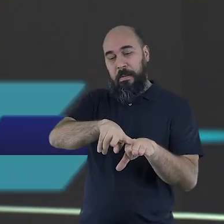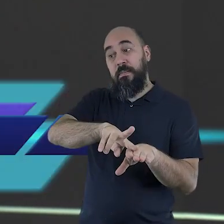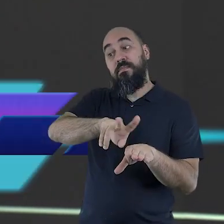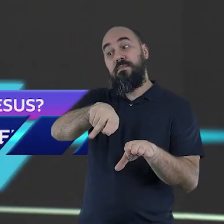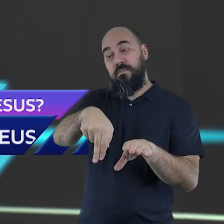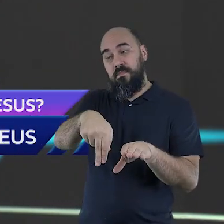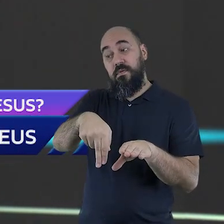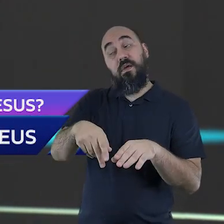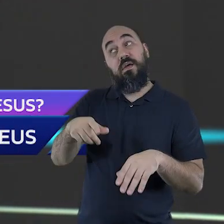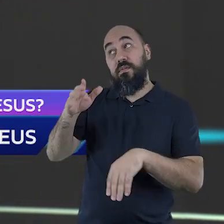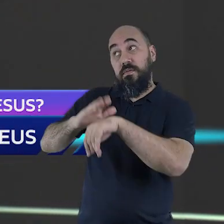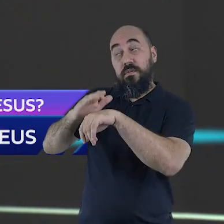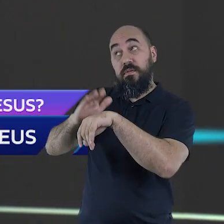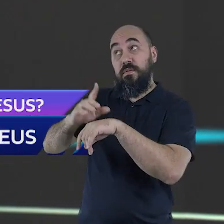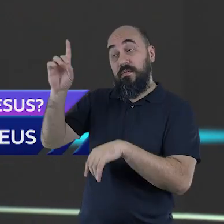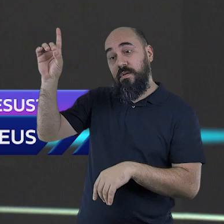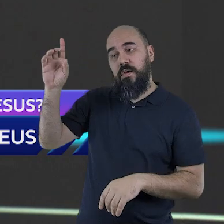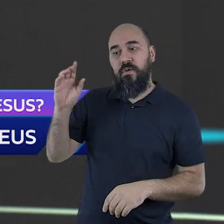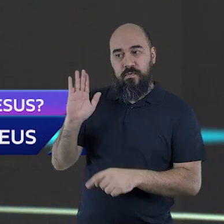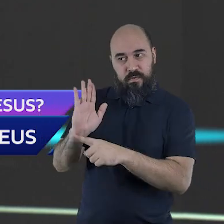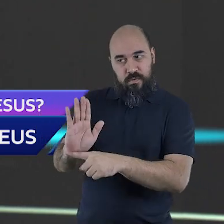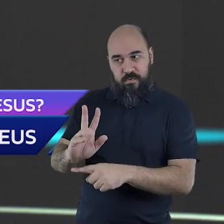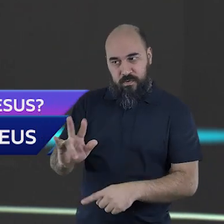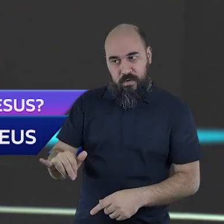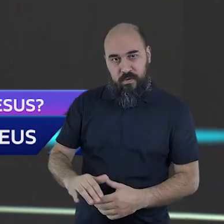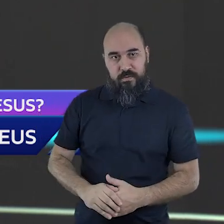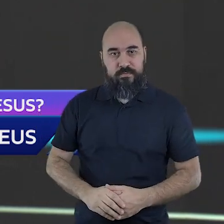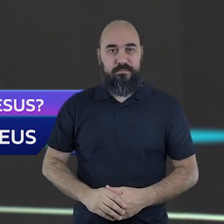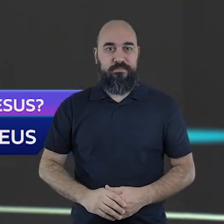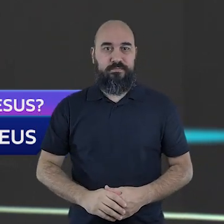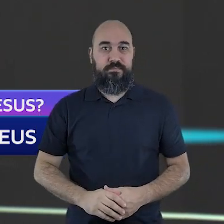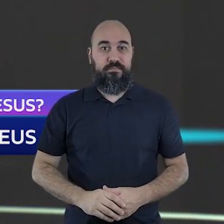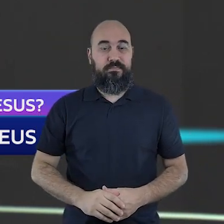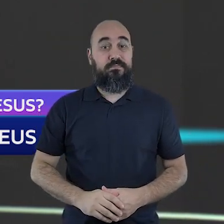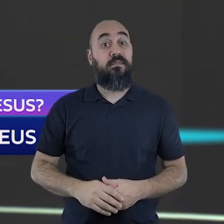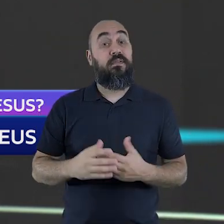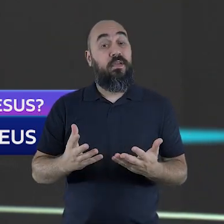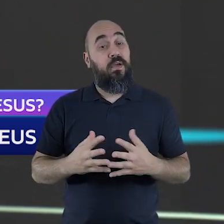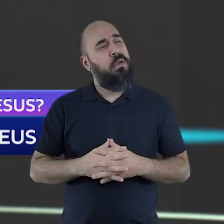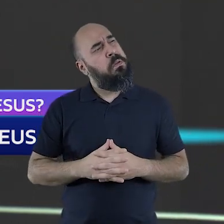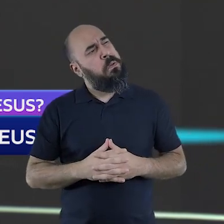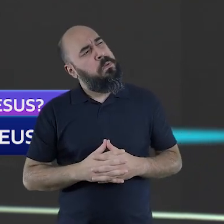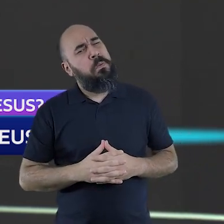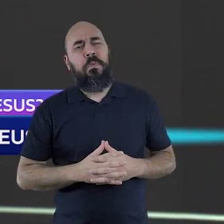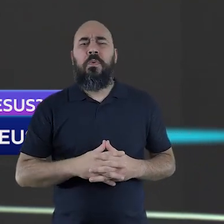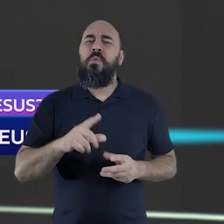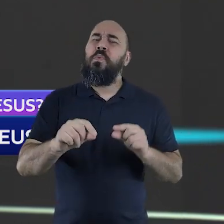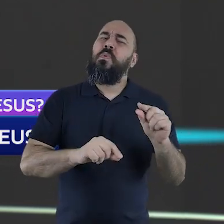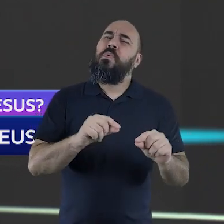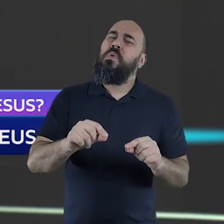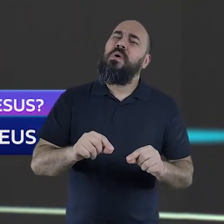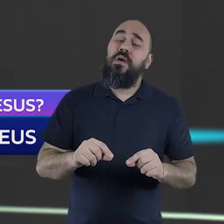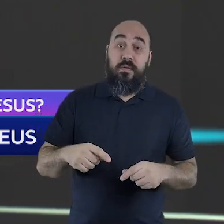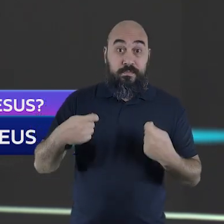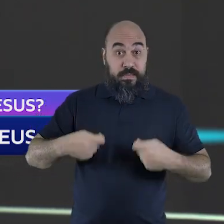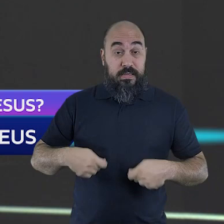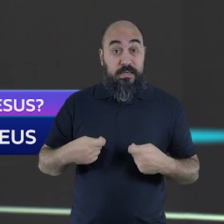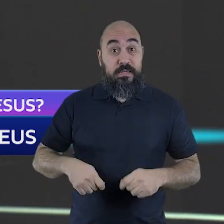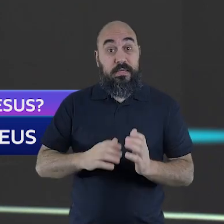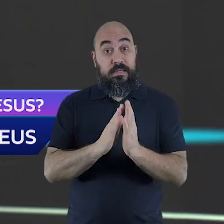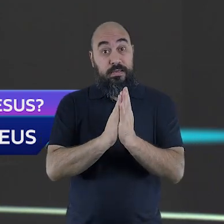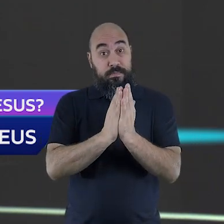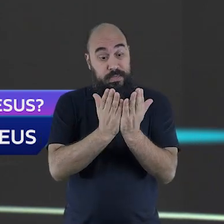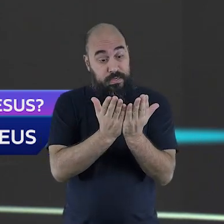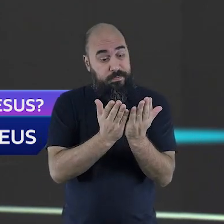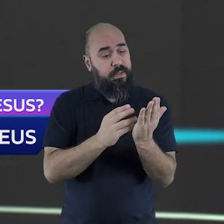exigem de nós uma resposta de fé. Não basta ouvir e entender, é preciso